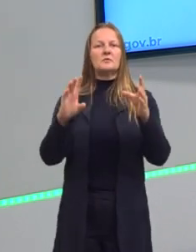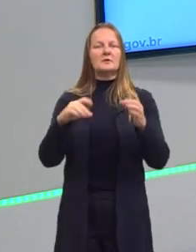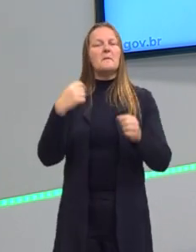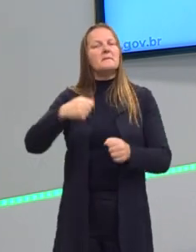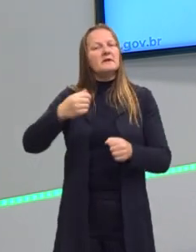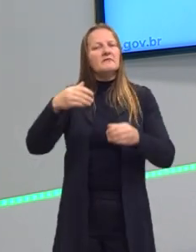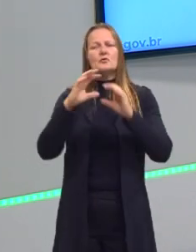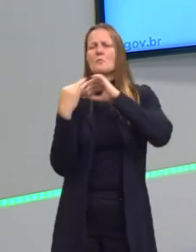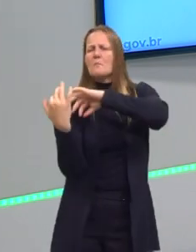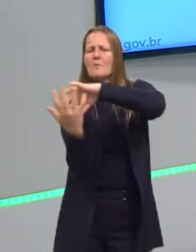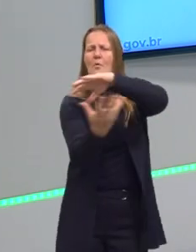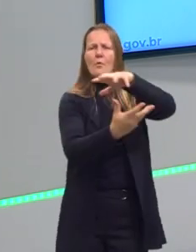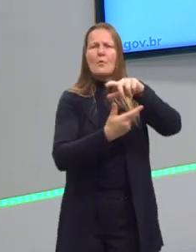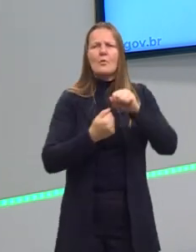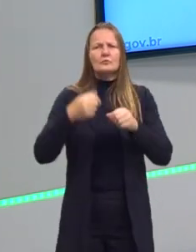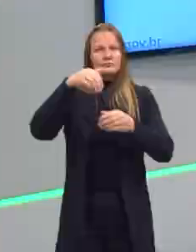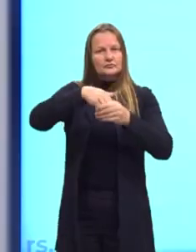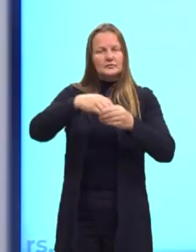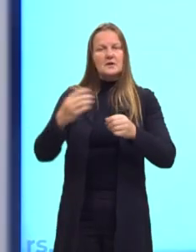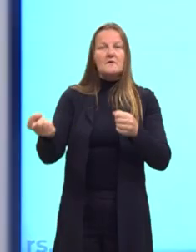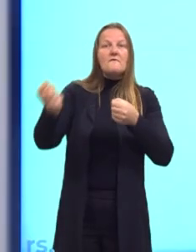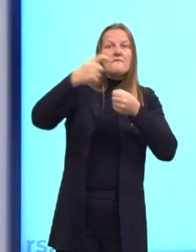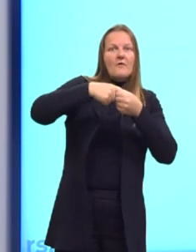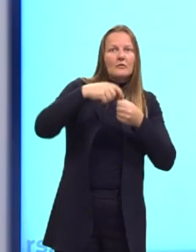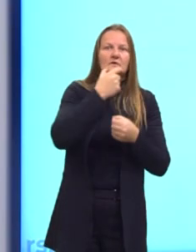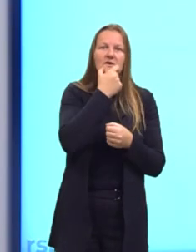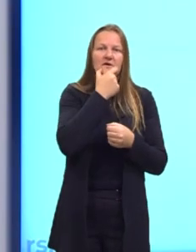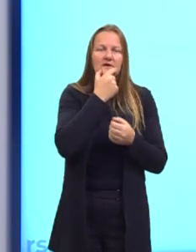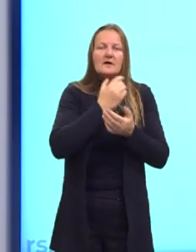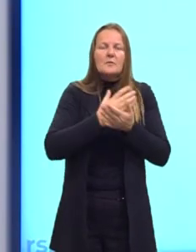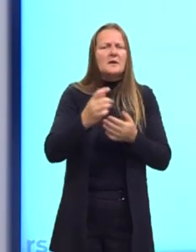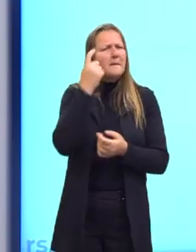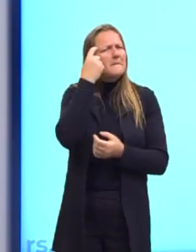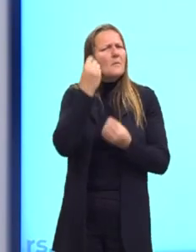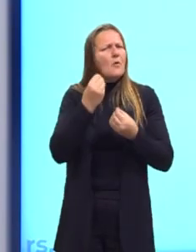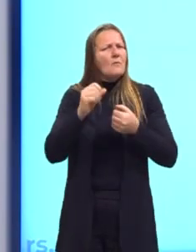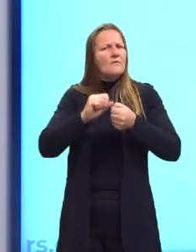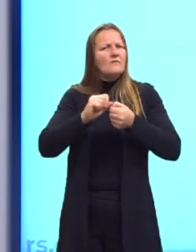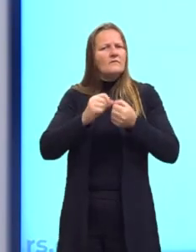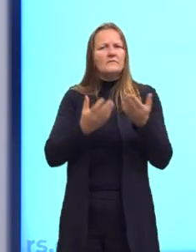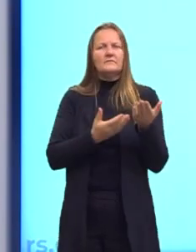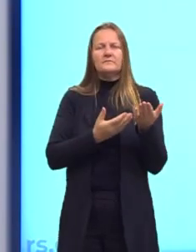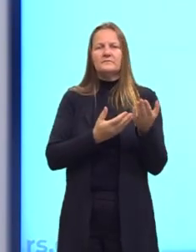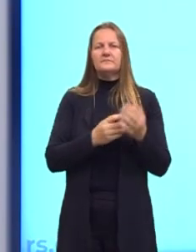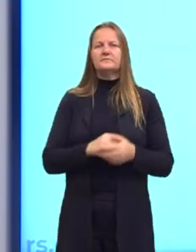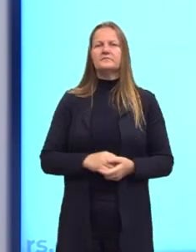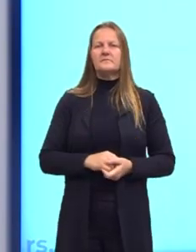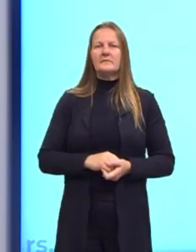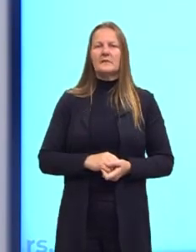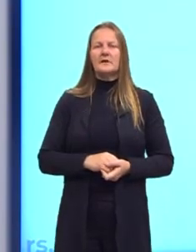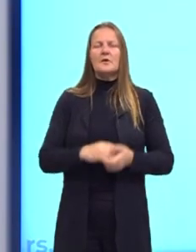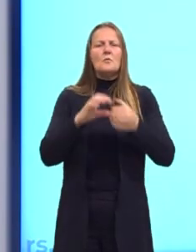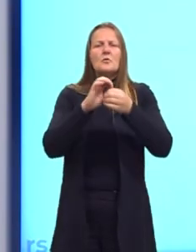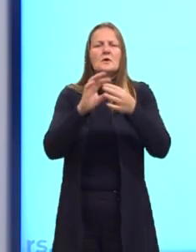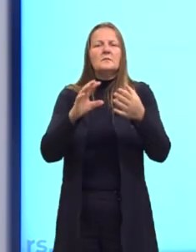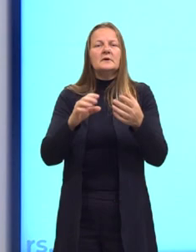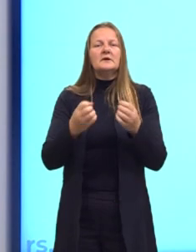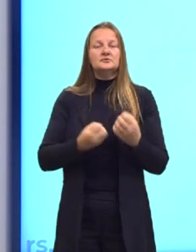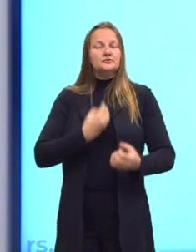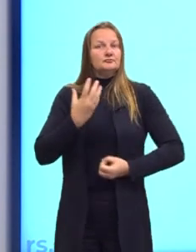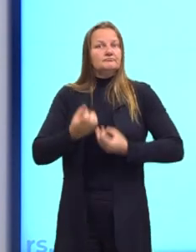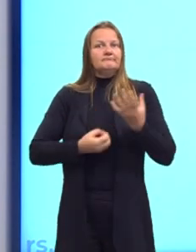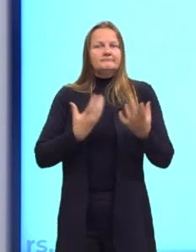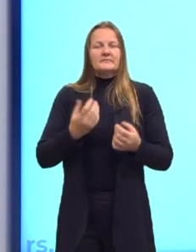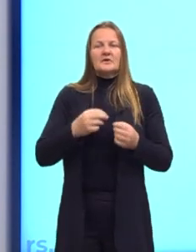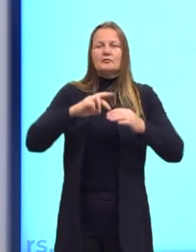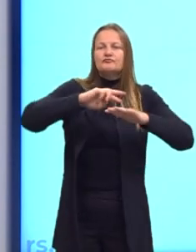democracia no mundo. Ele volta para a Inglaterra e se pergunta como é que ficaria a questão da liberdade de expressão e da